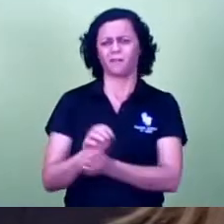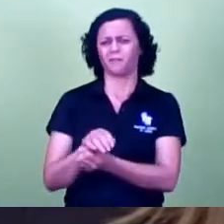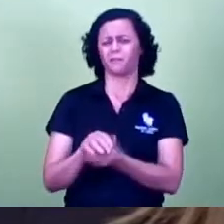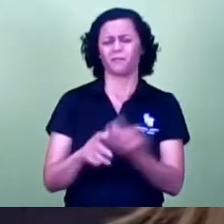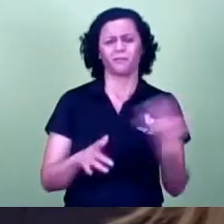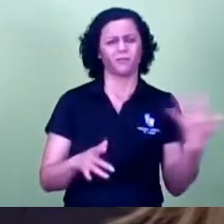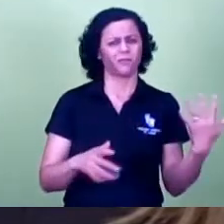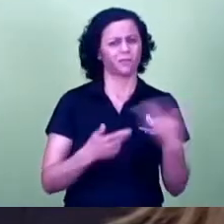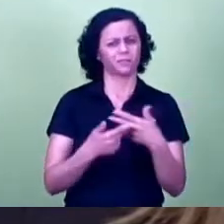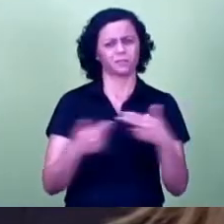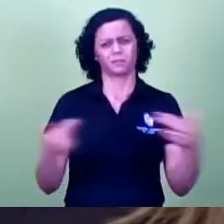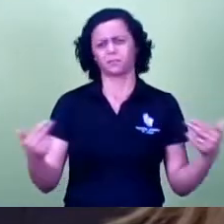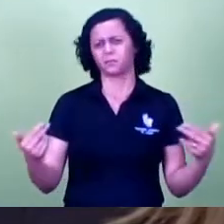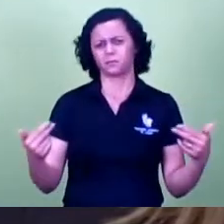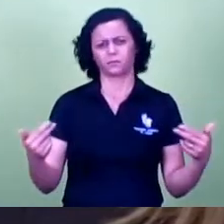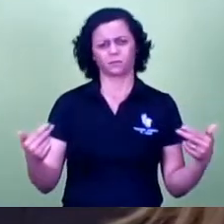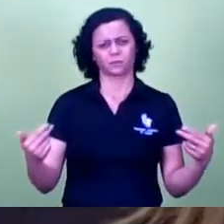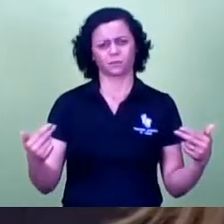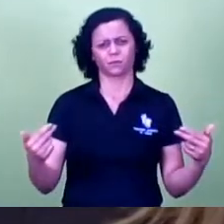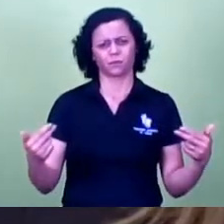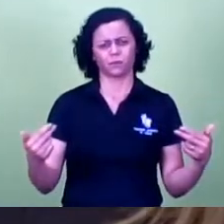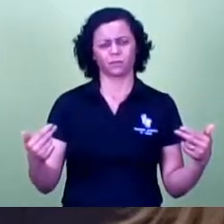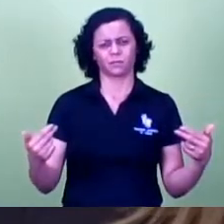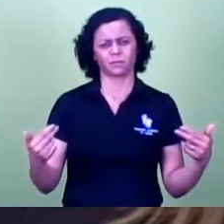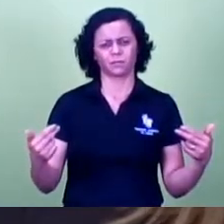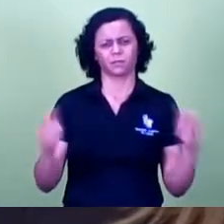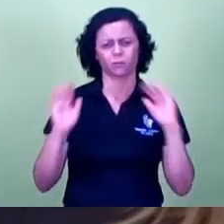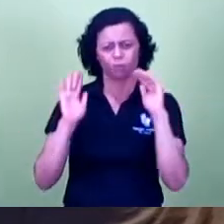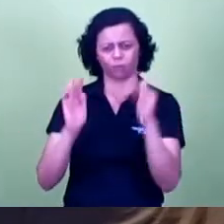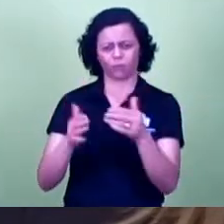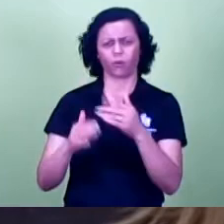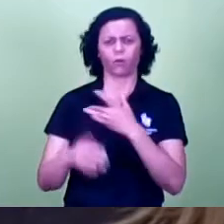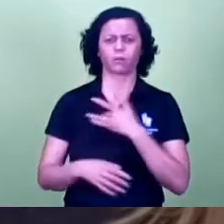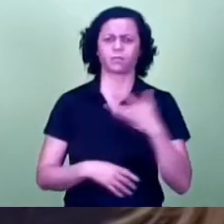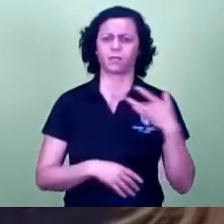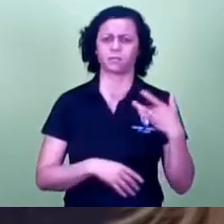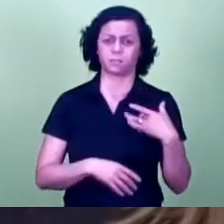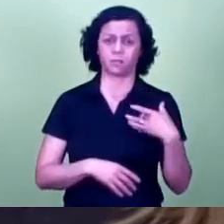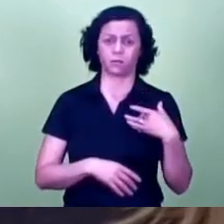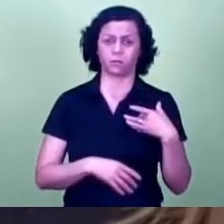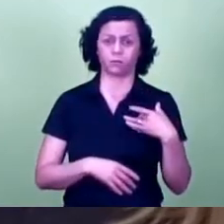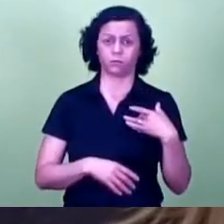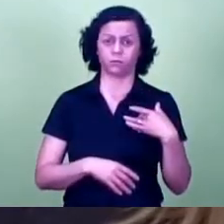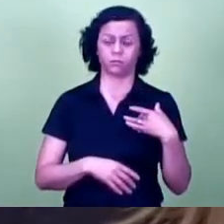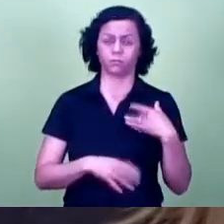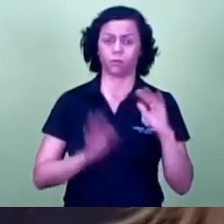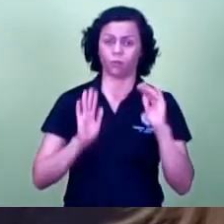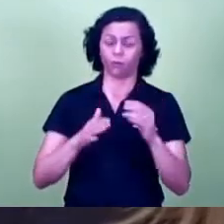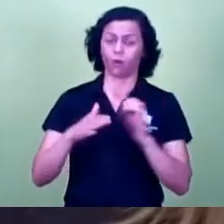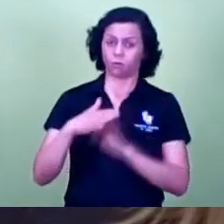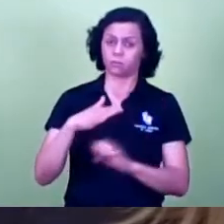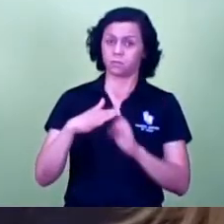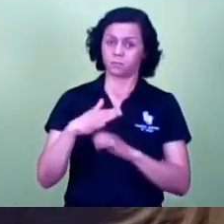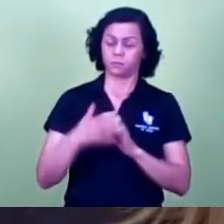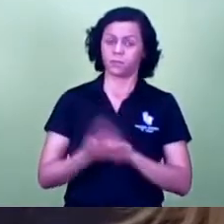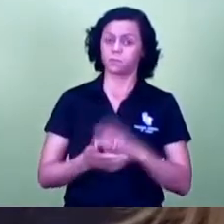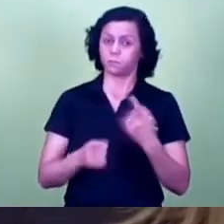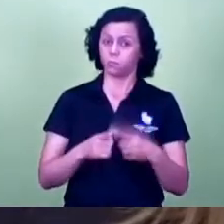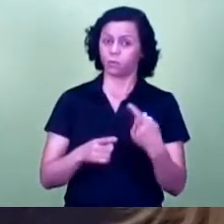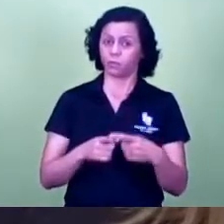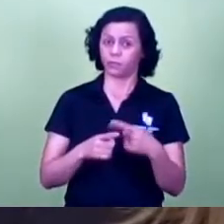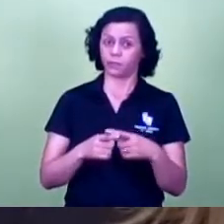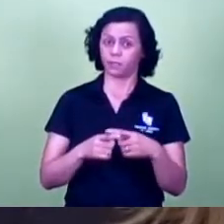de voltada para a saúde em relação a essas empresas porque na verdade isso são as